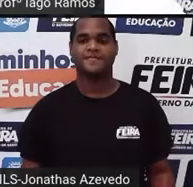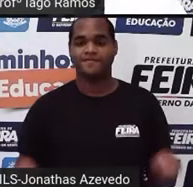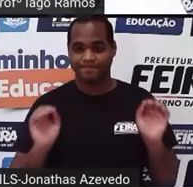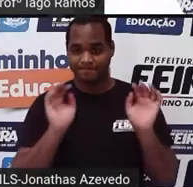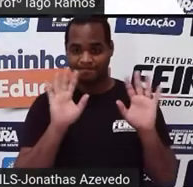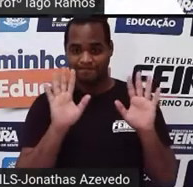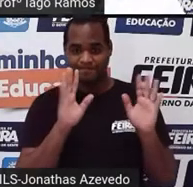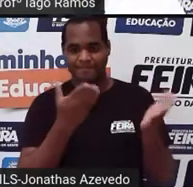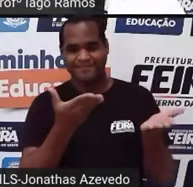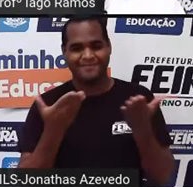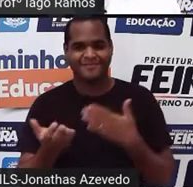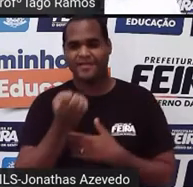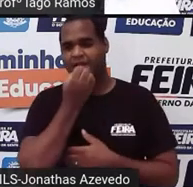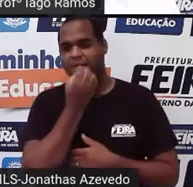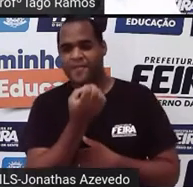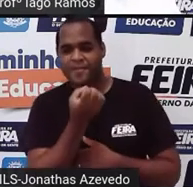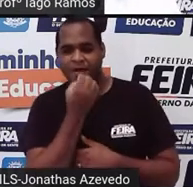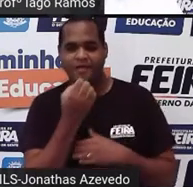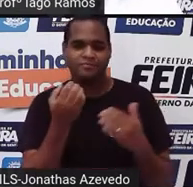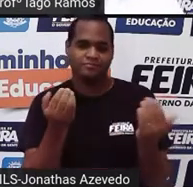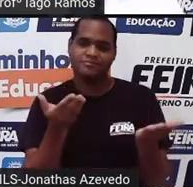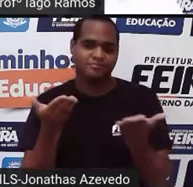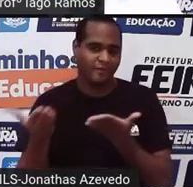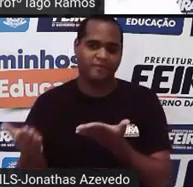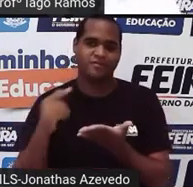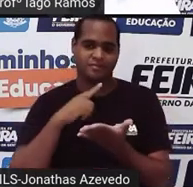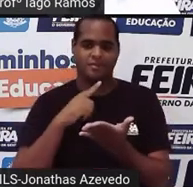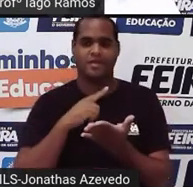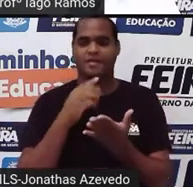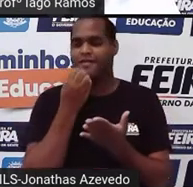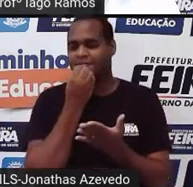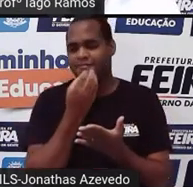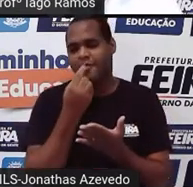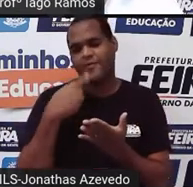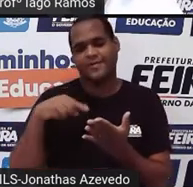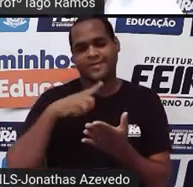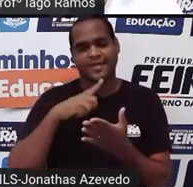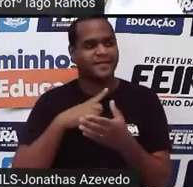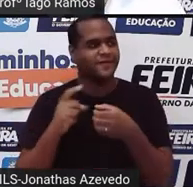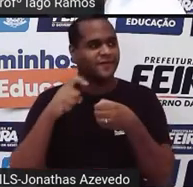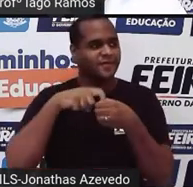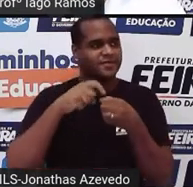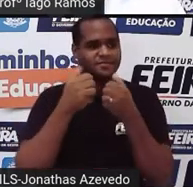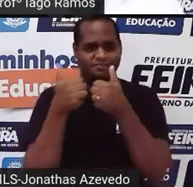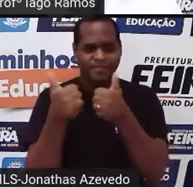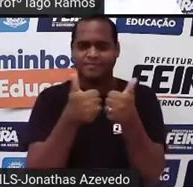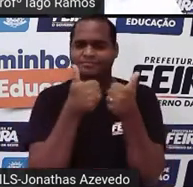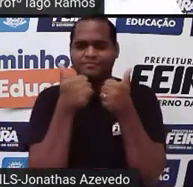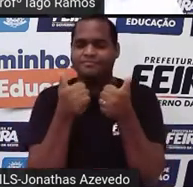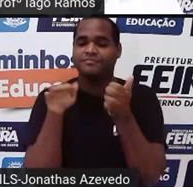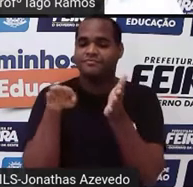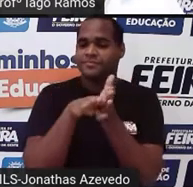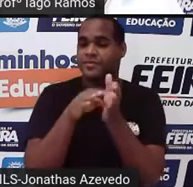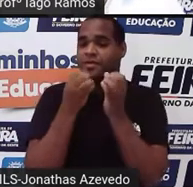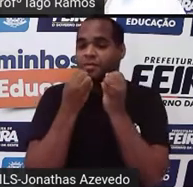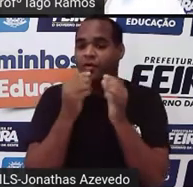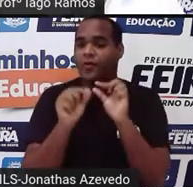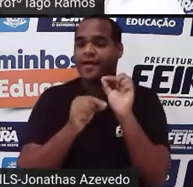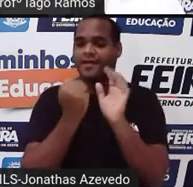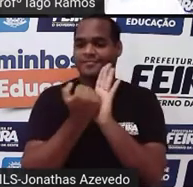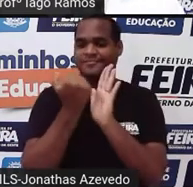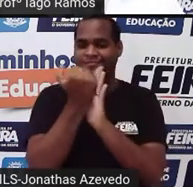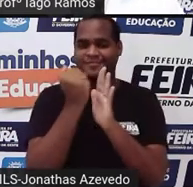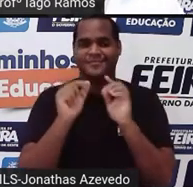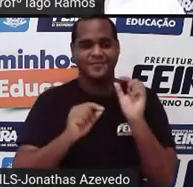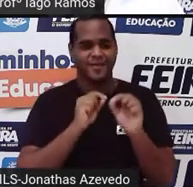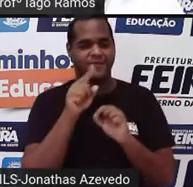Sejam bem-vindos, sejam bem-vindas. É isso aí, estamos de volta. Chegamos para mais uma vez,